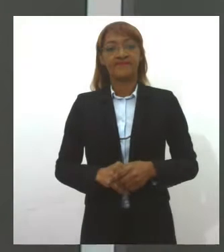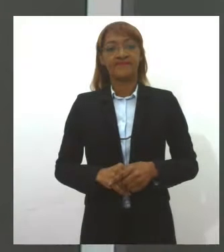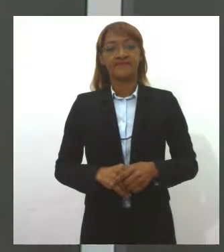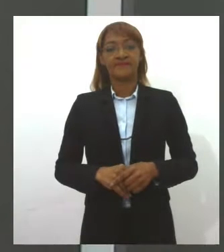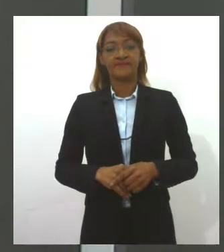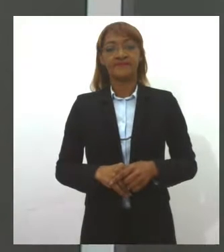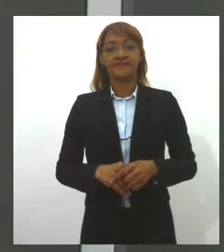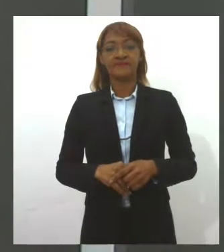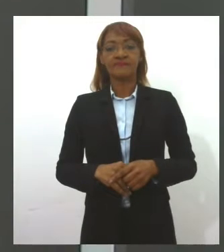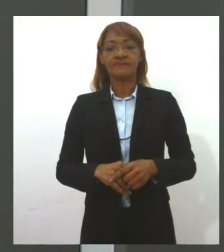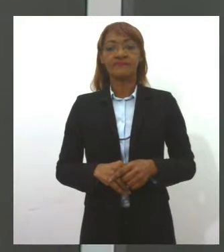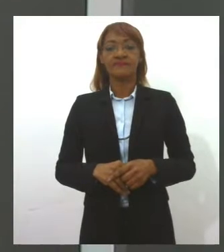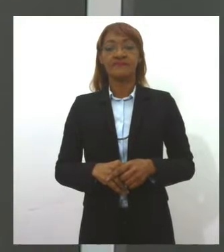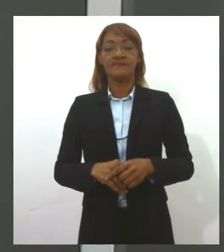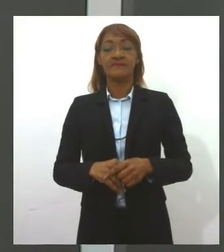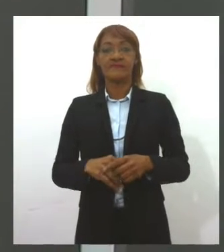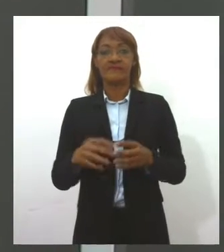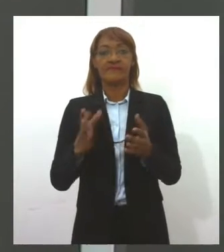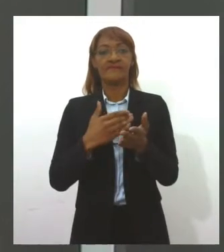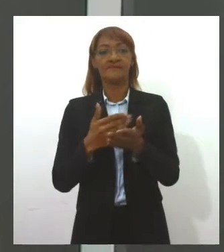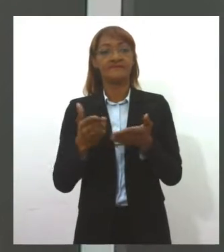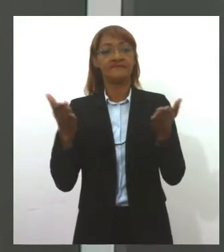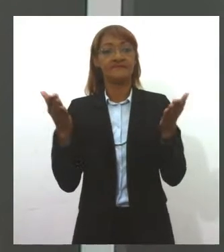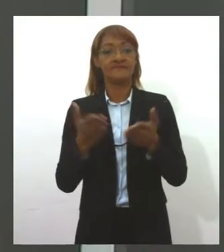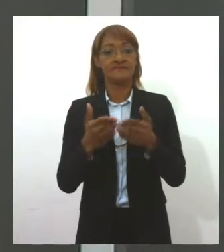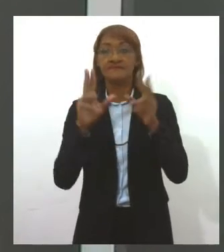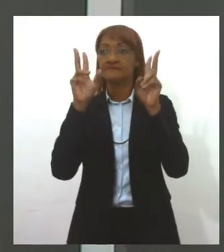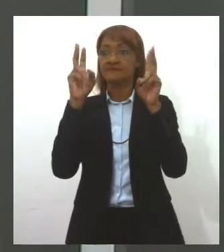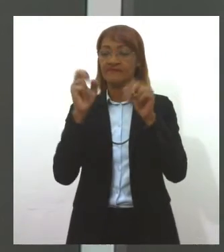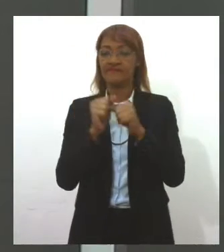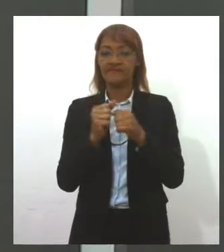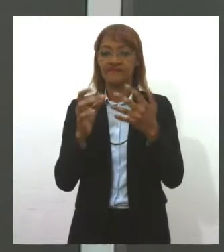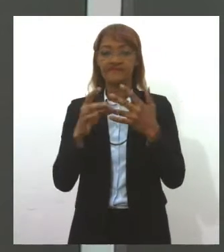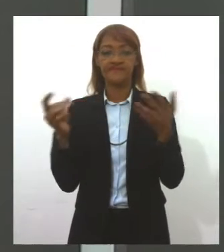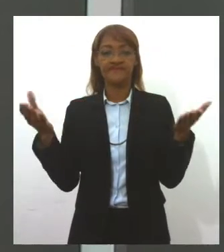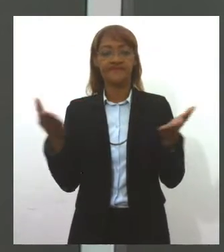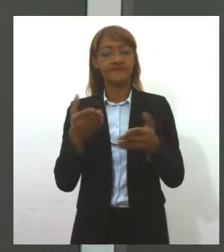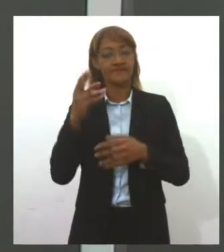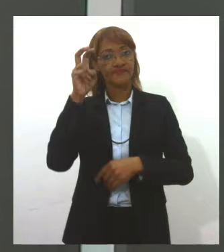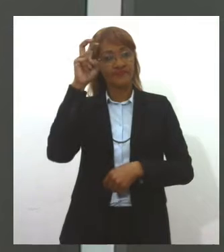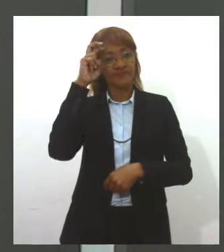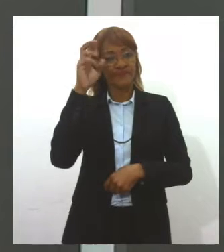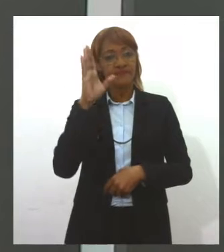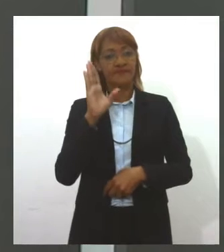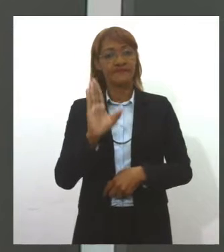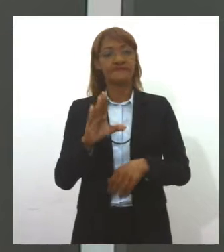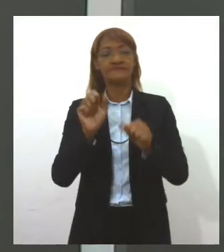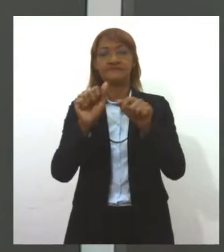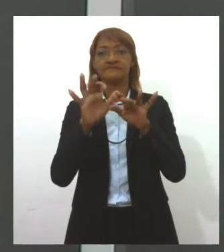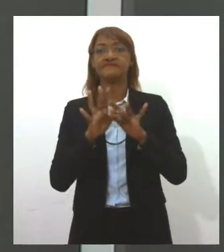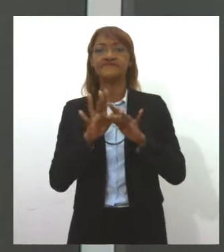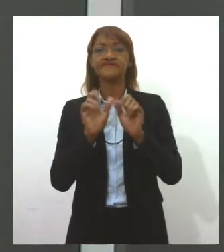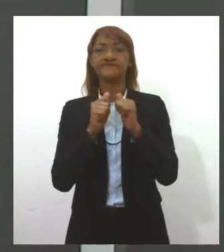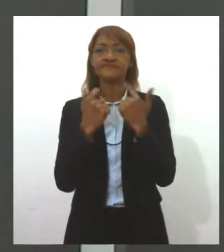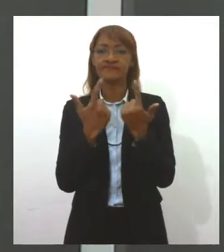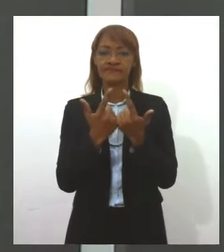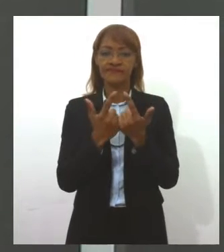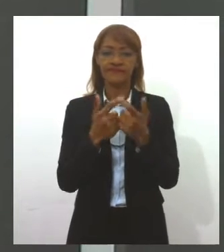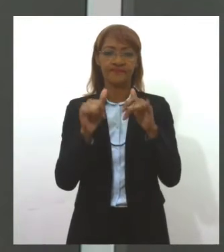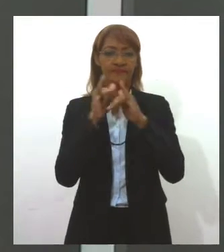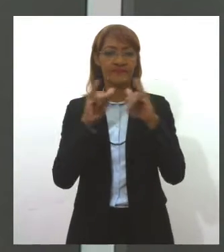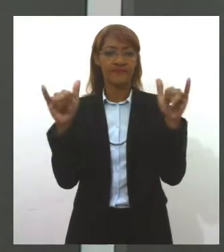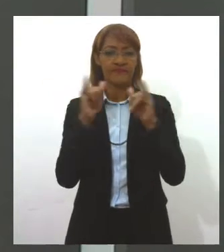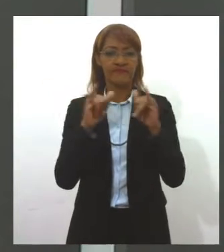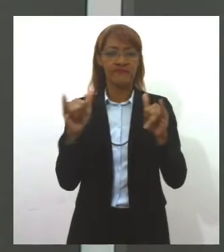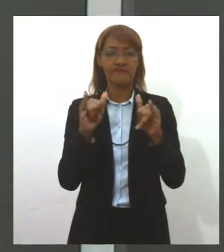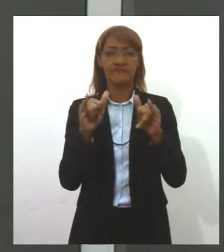E a gente começa com os assuntos em destaque na manhã desta quinta-feira no Parlamento Estadual. As informações com